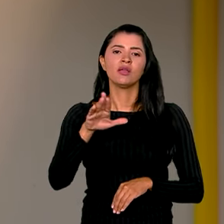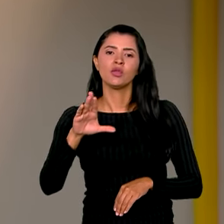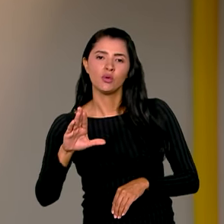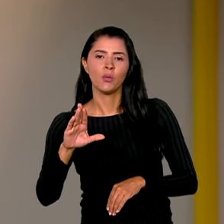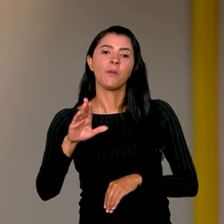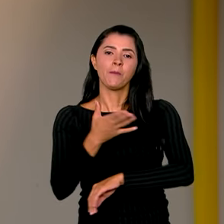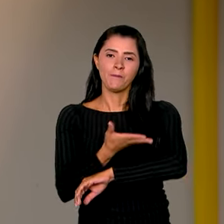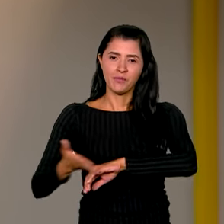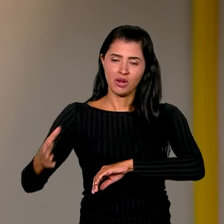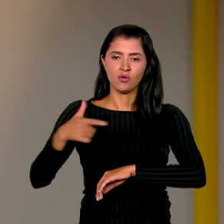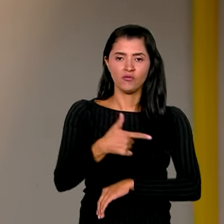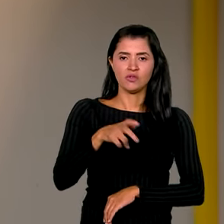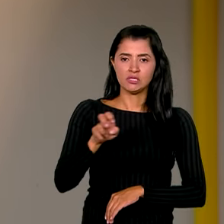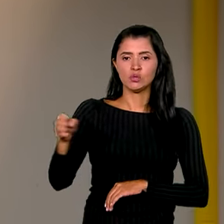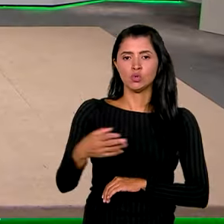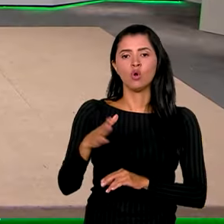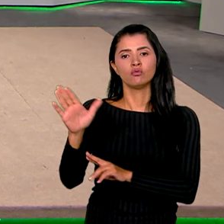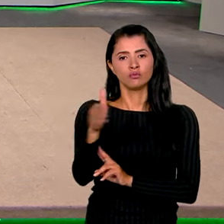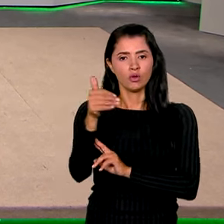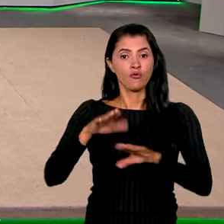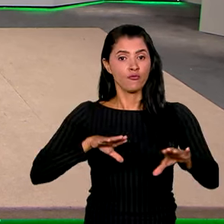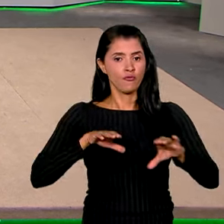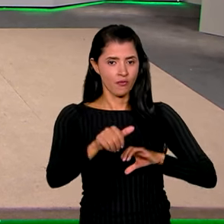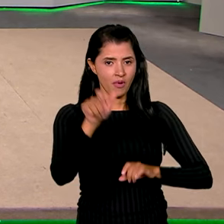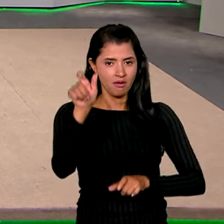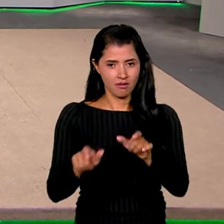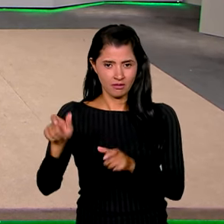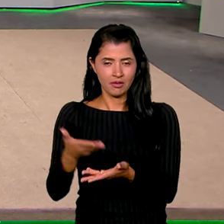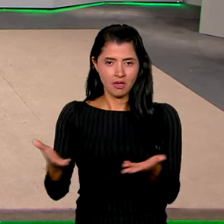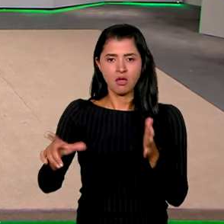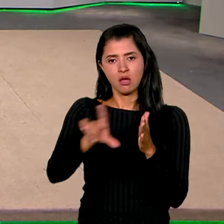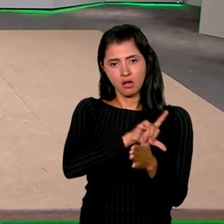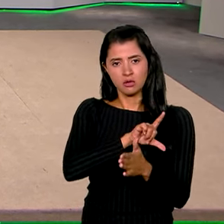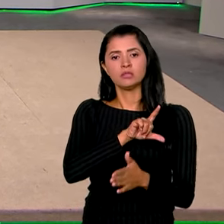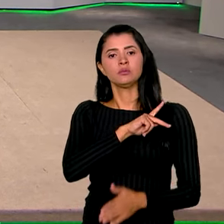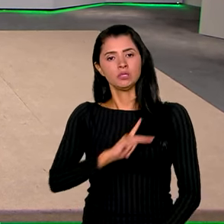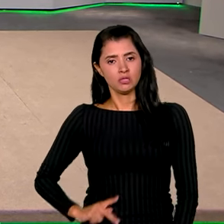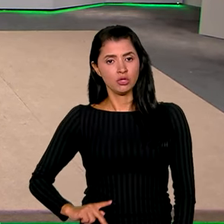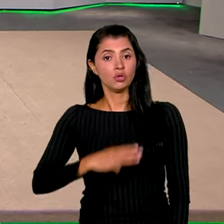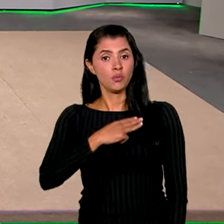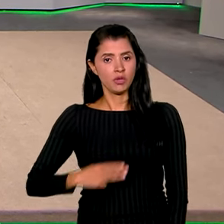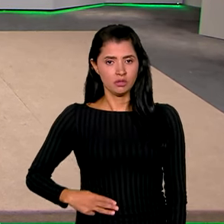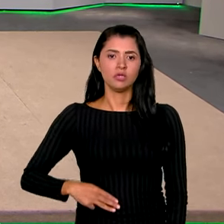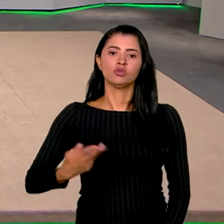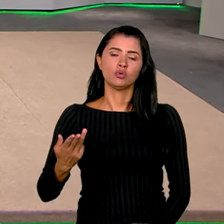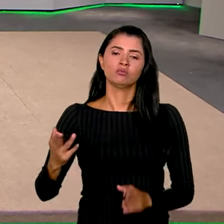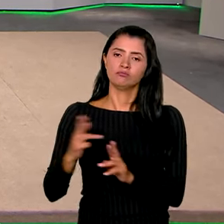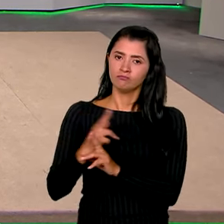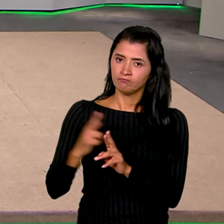novos diplomatas se formaram. Antes, o presidente e o ministro das Relações Exteriores, Mauro Vieira,